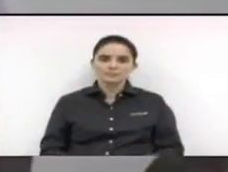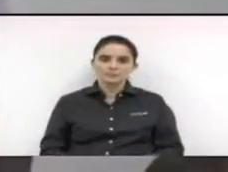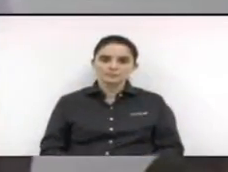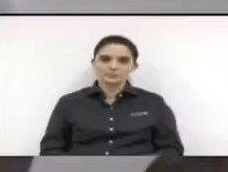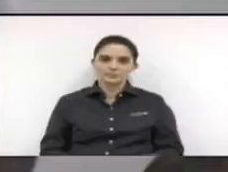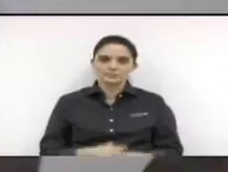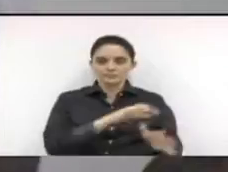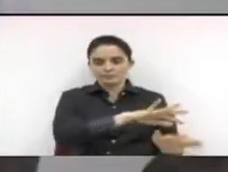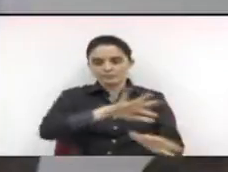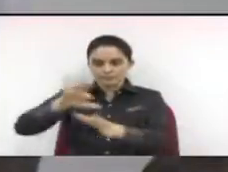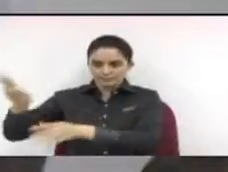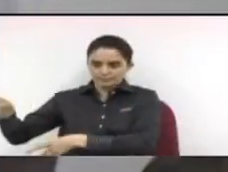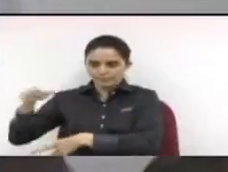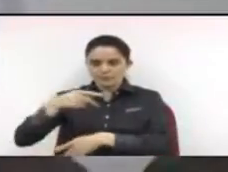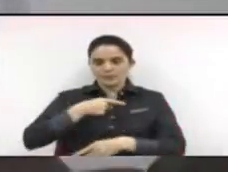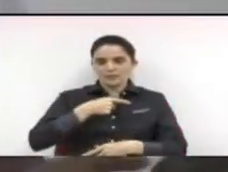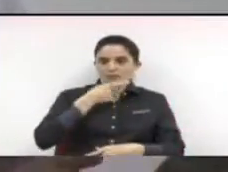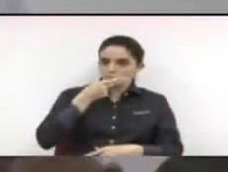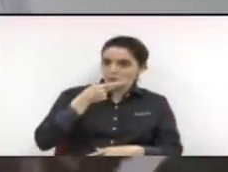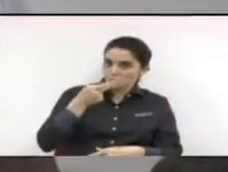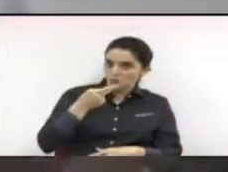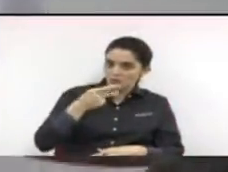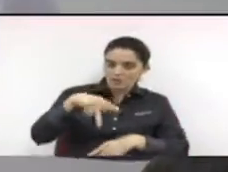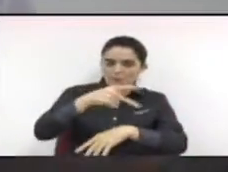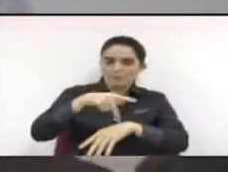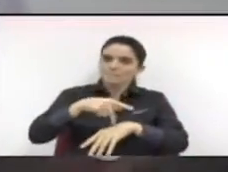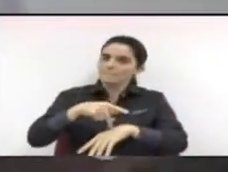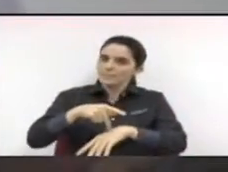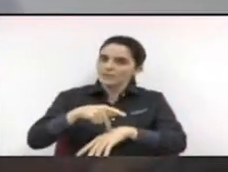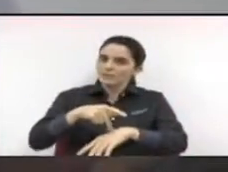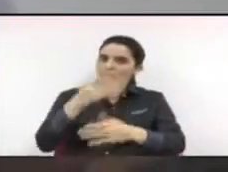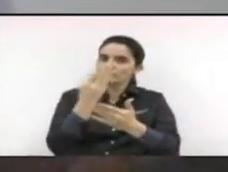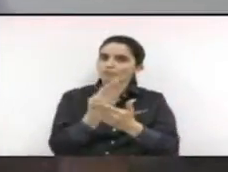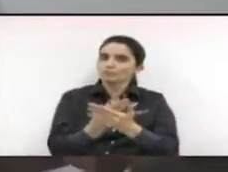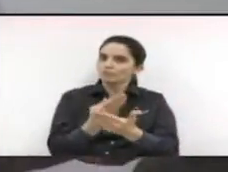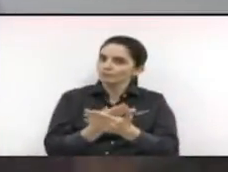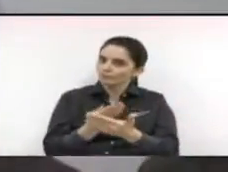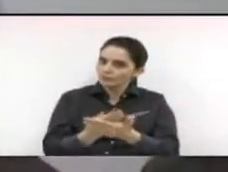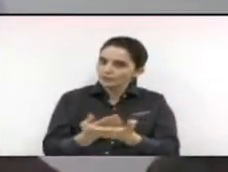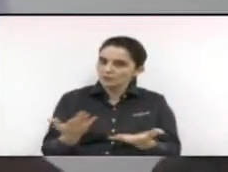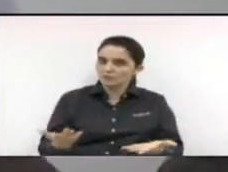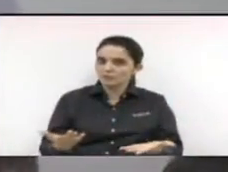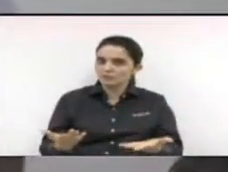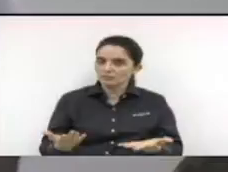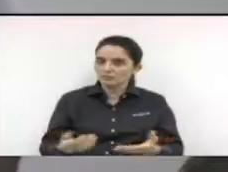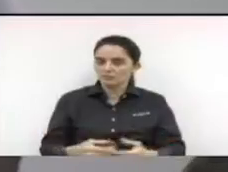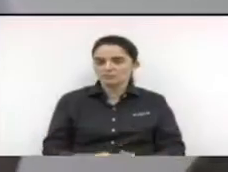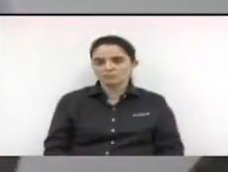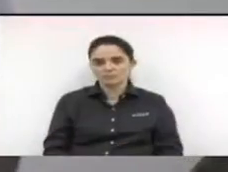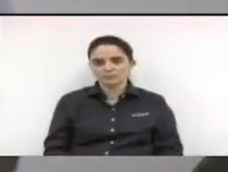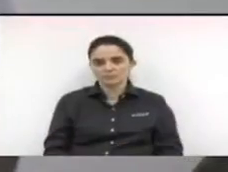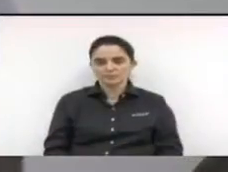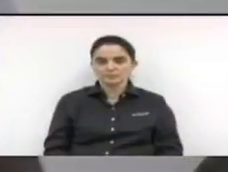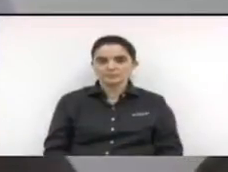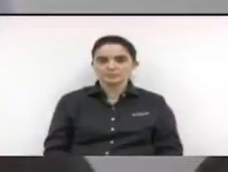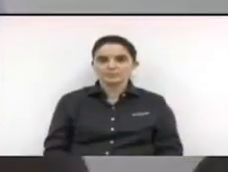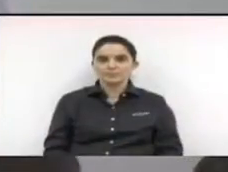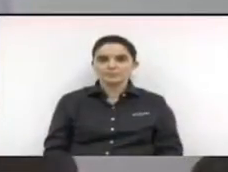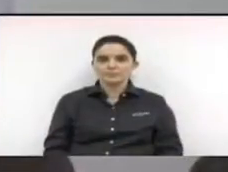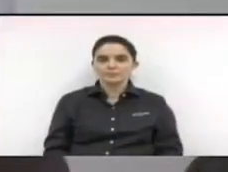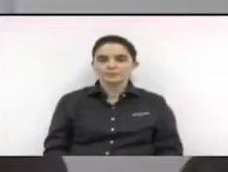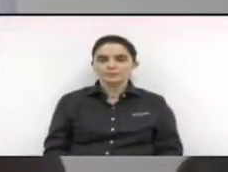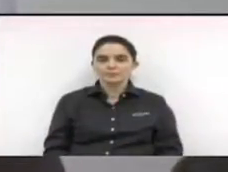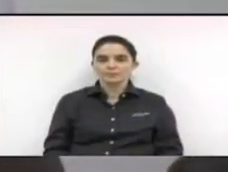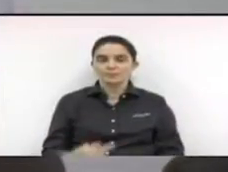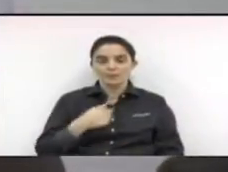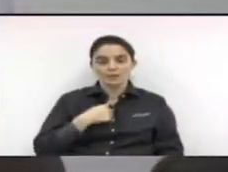prática, pátria, educadora, então está deseducadora. vai se transformar nisso aí. Então estaremos em contato com o nosso